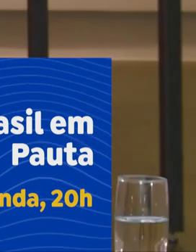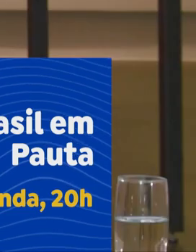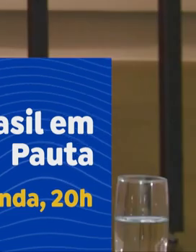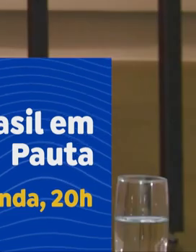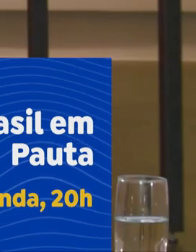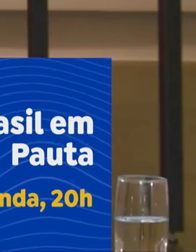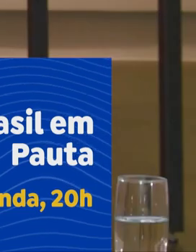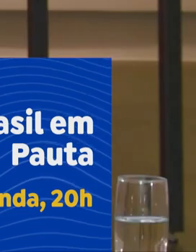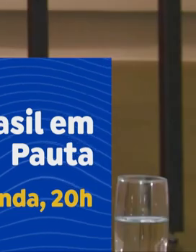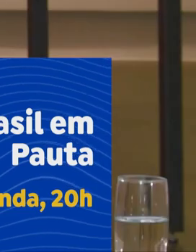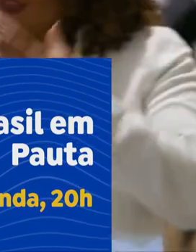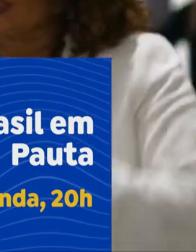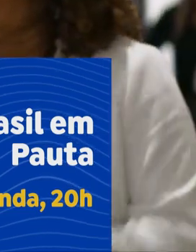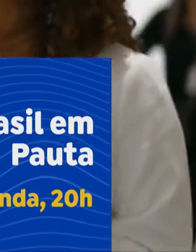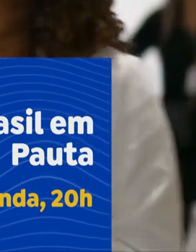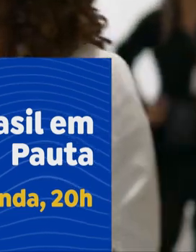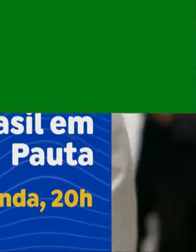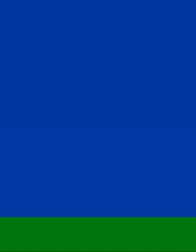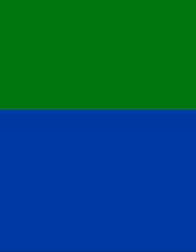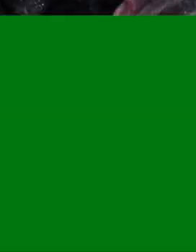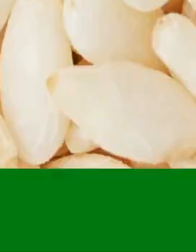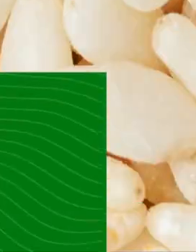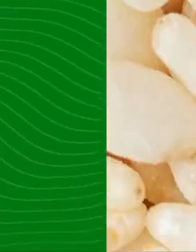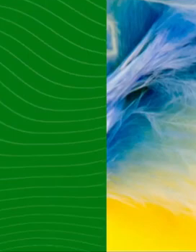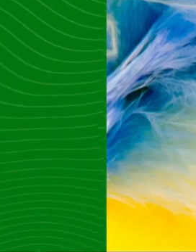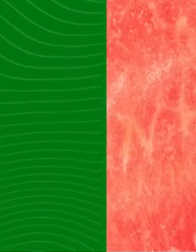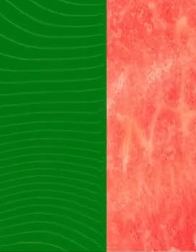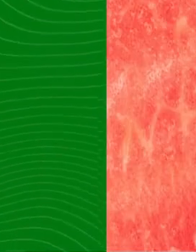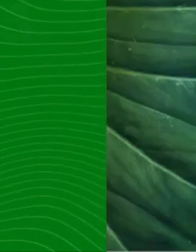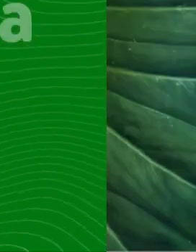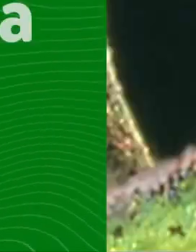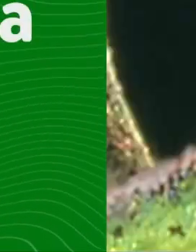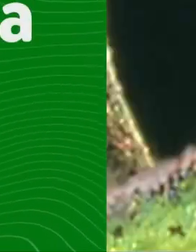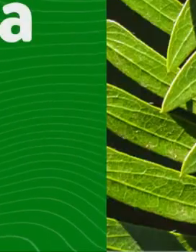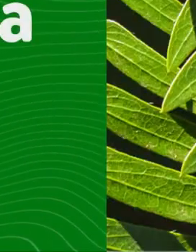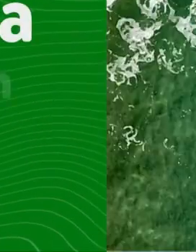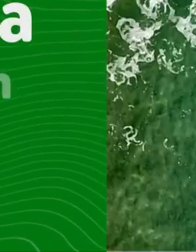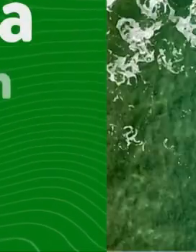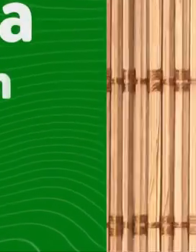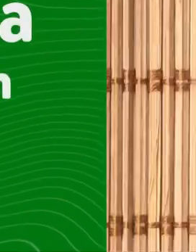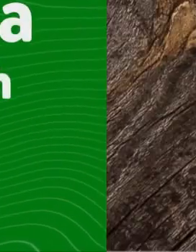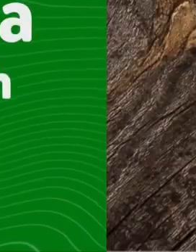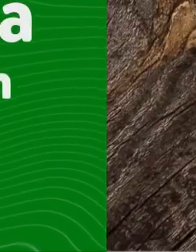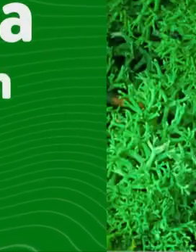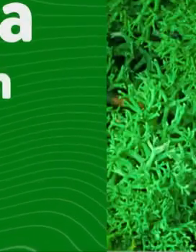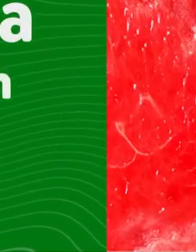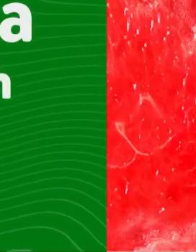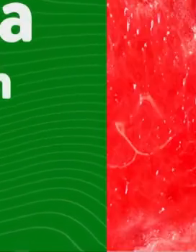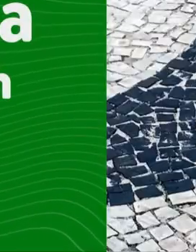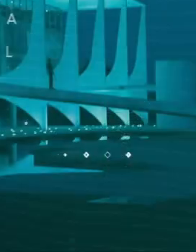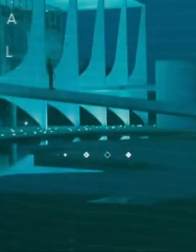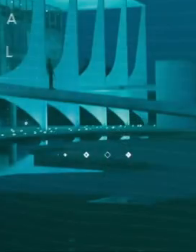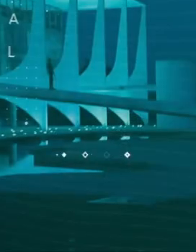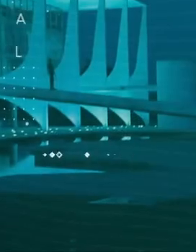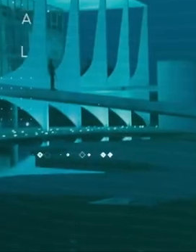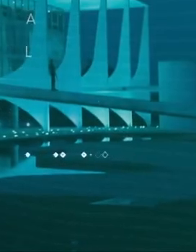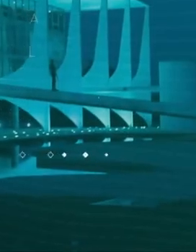preciso a gente atender a população como um todo, né? Brasil em Pauta. Segunda, 8 da noite.